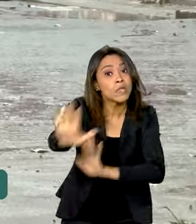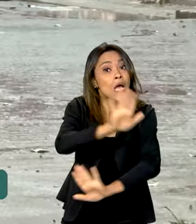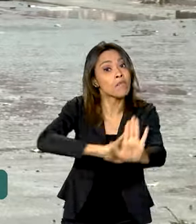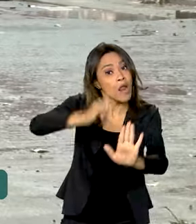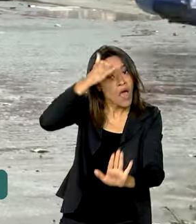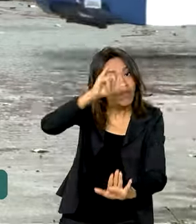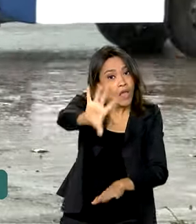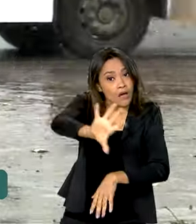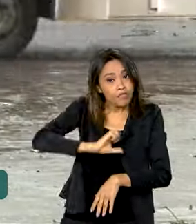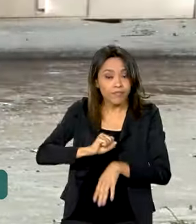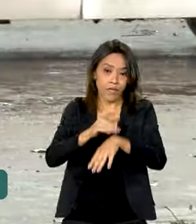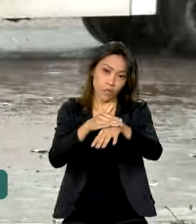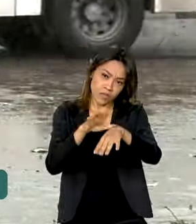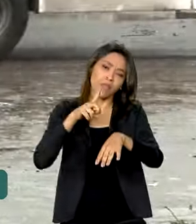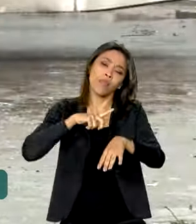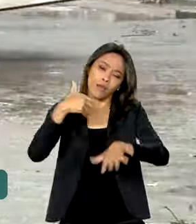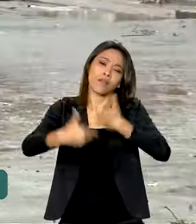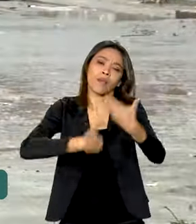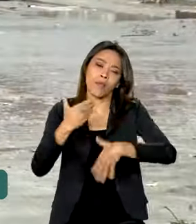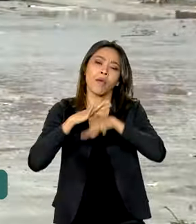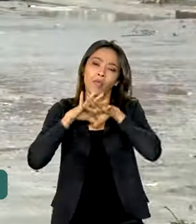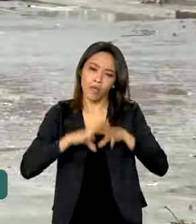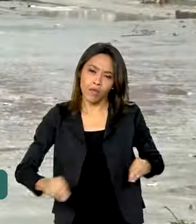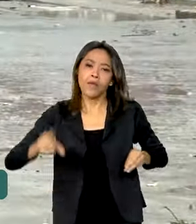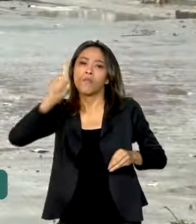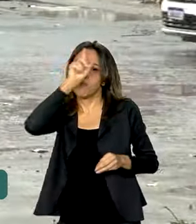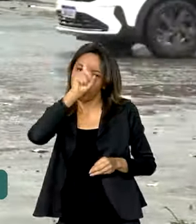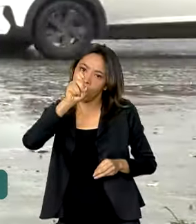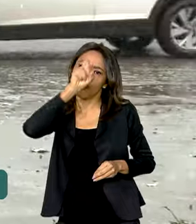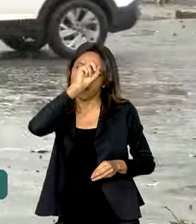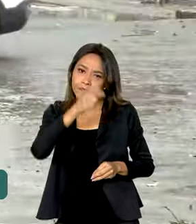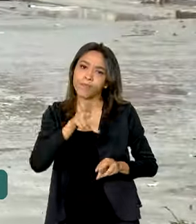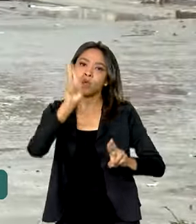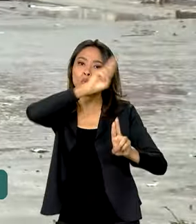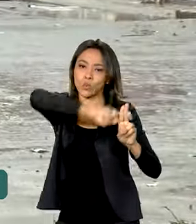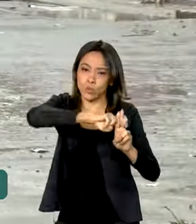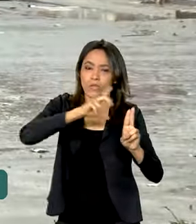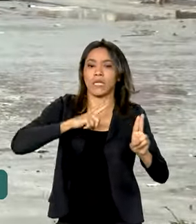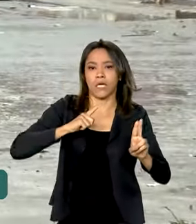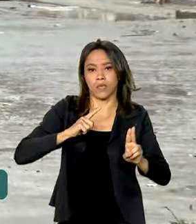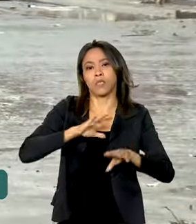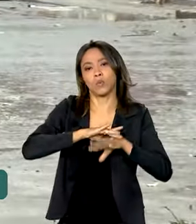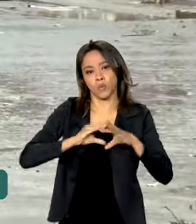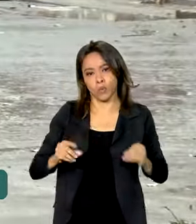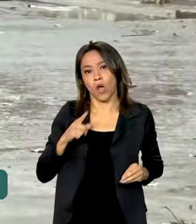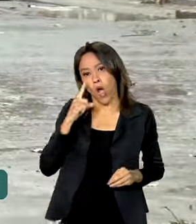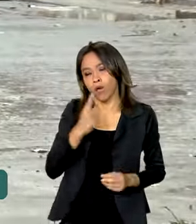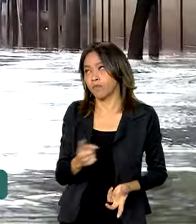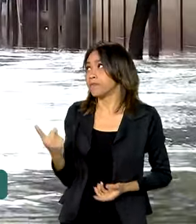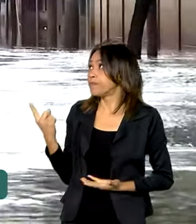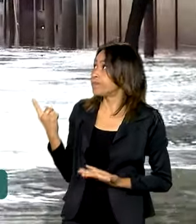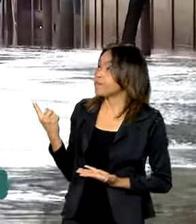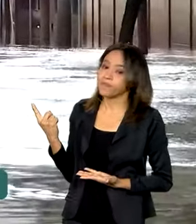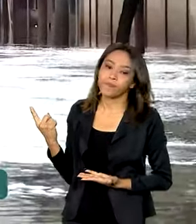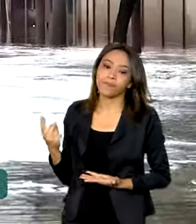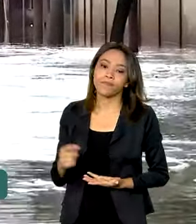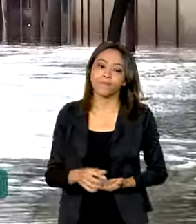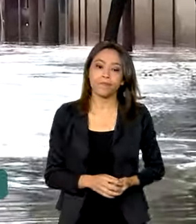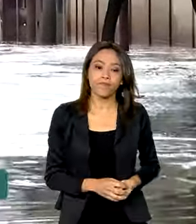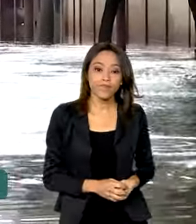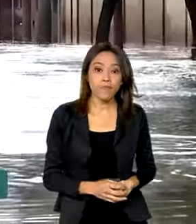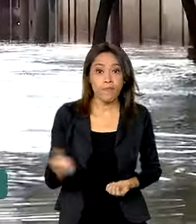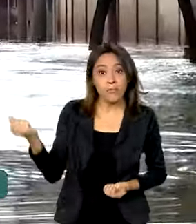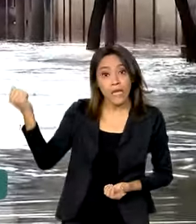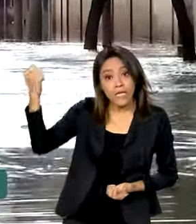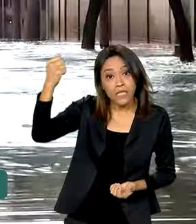doença, que tem tratamento pelo SUS, o Sistema Único de Saúde e Cura. Vamos ver. A